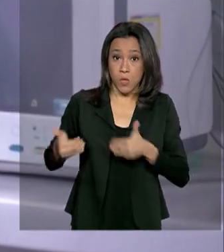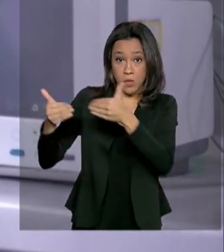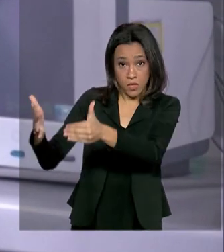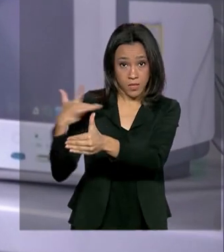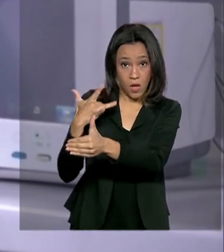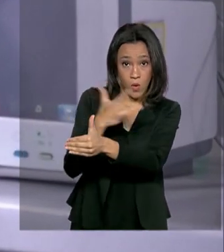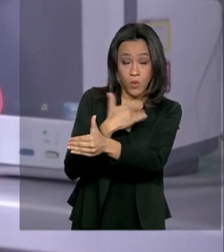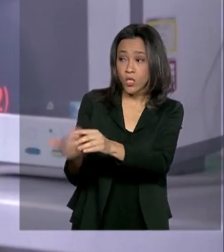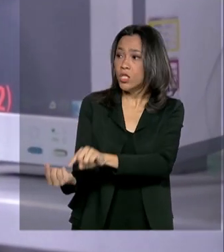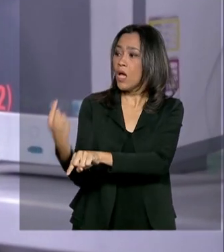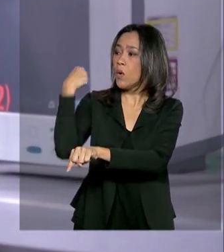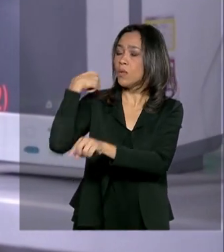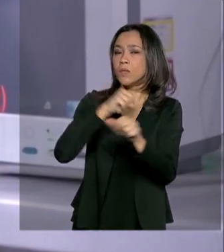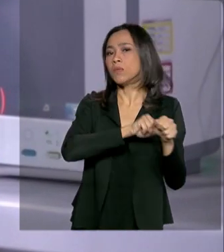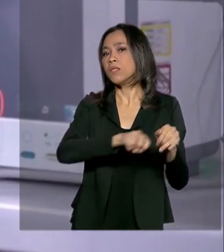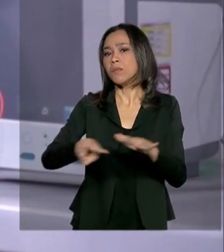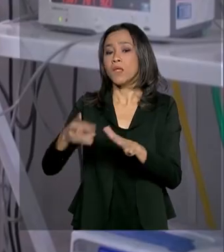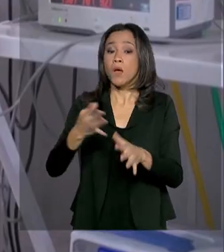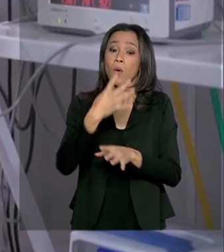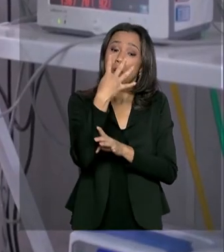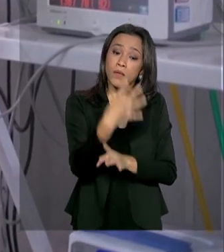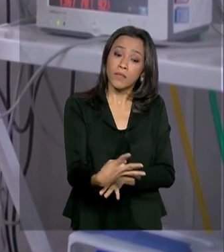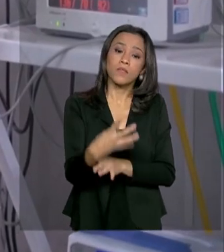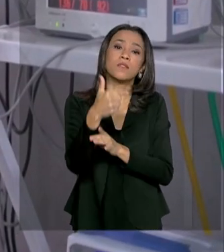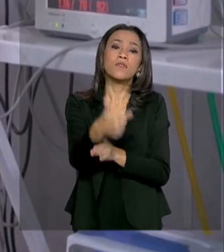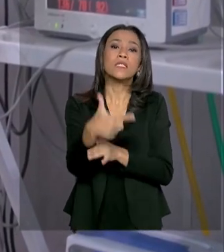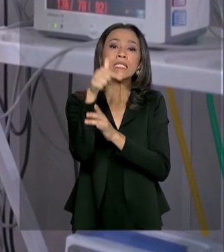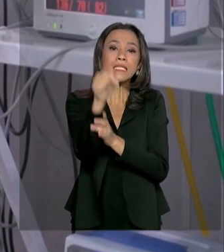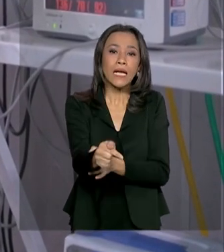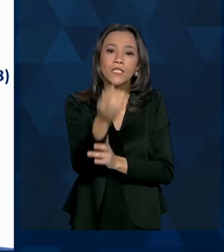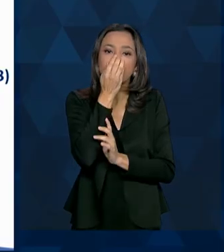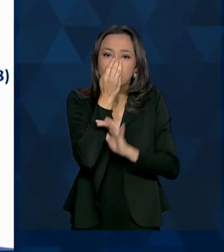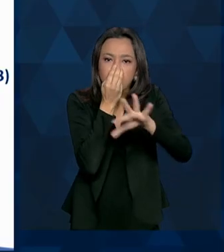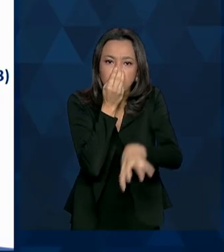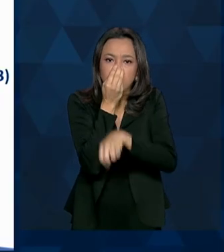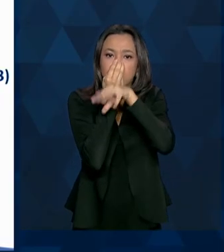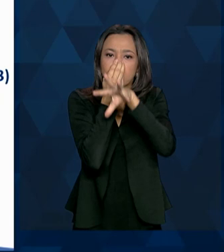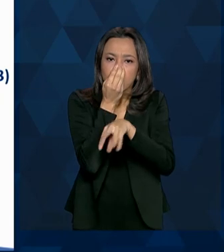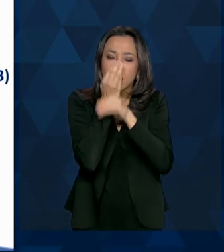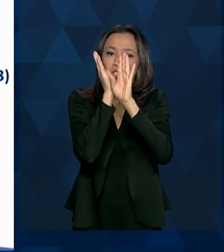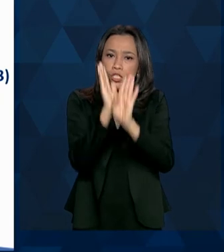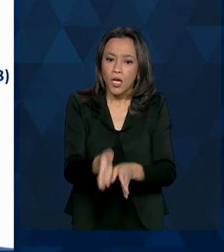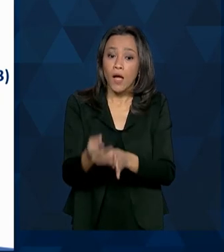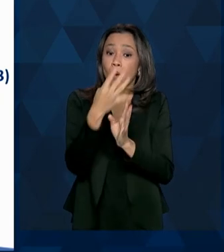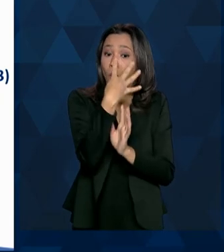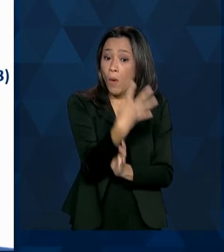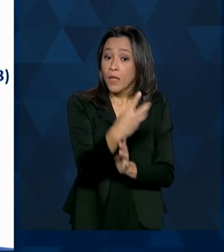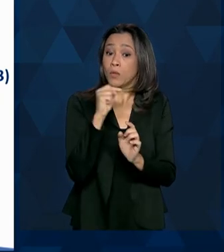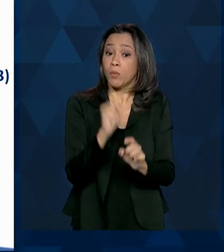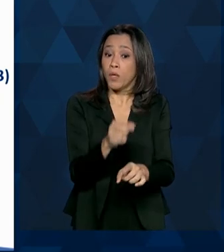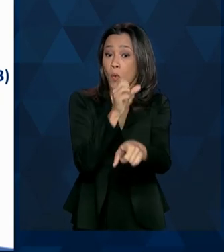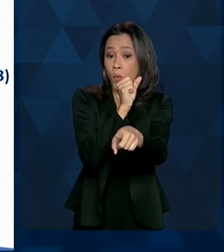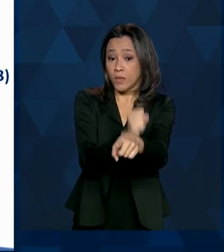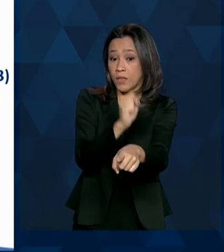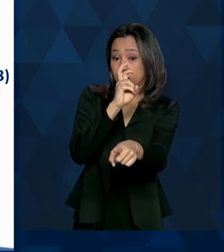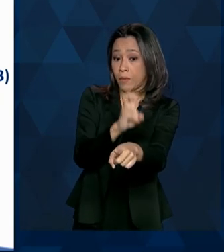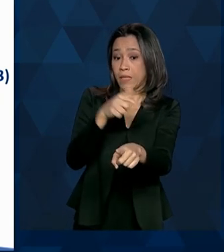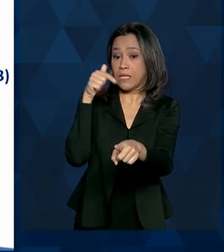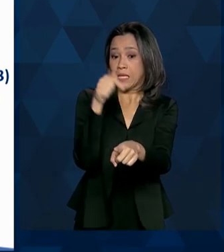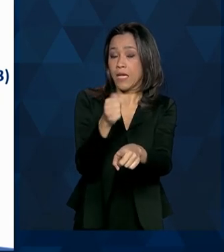última semana 427 ventiladores pulmonares. Já são 4.857